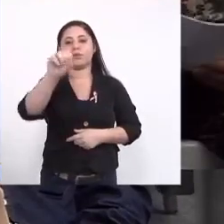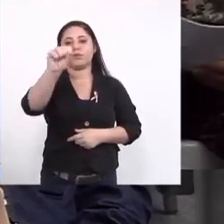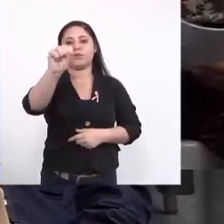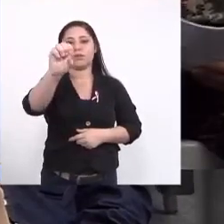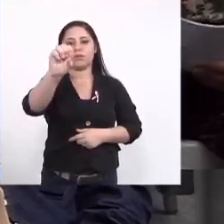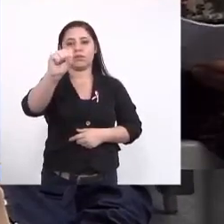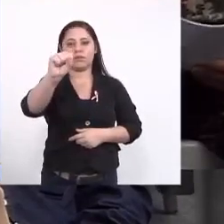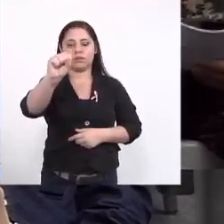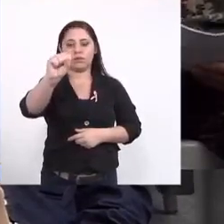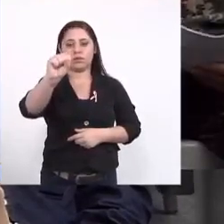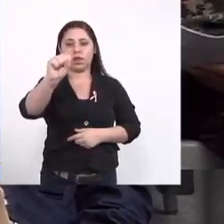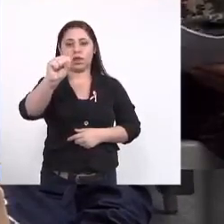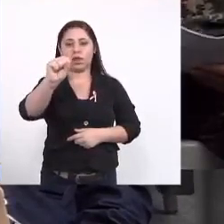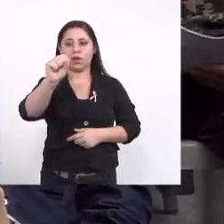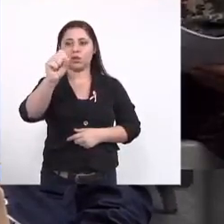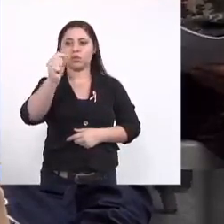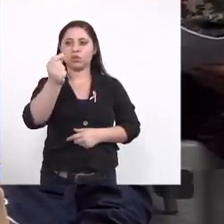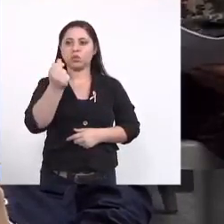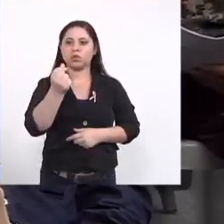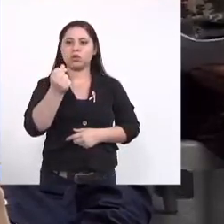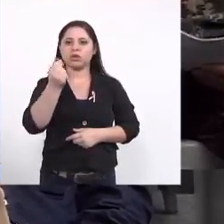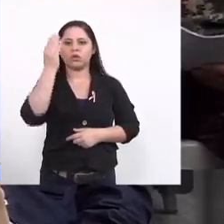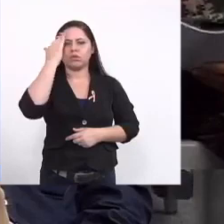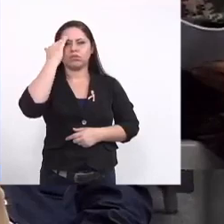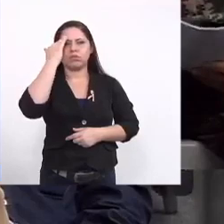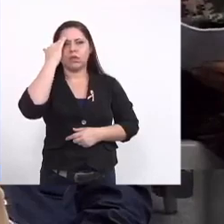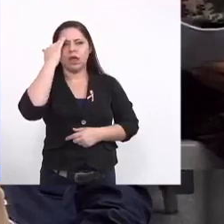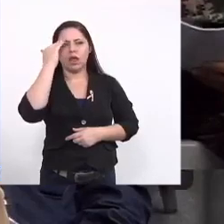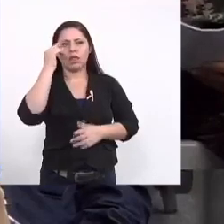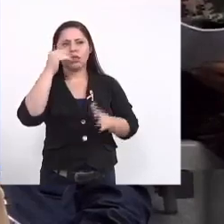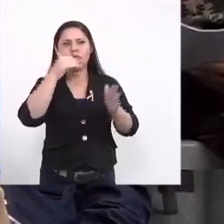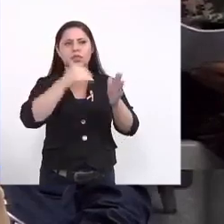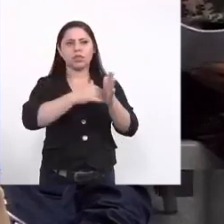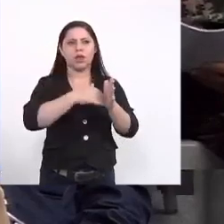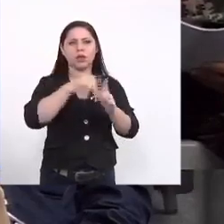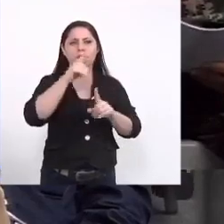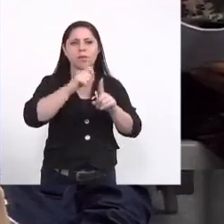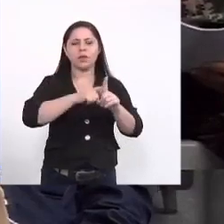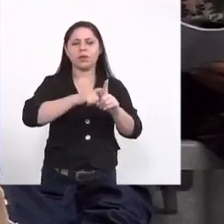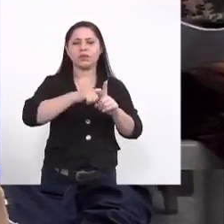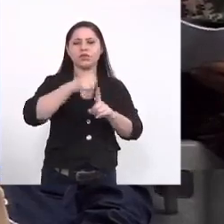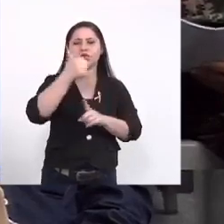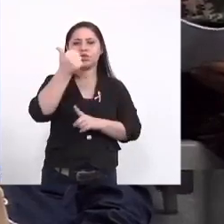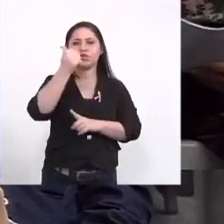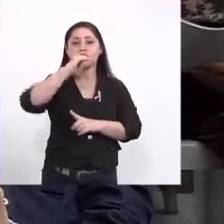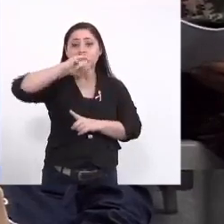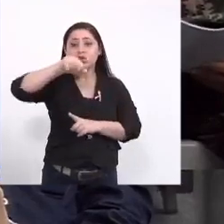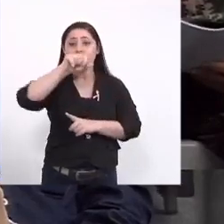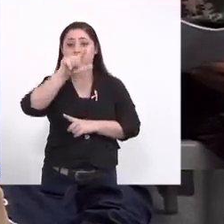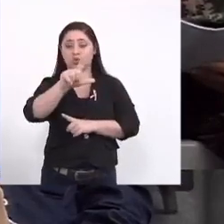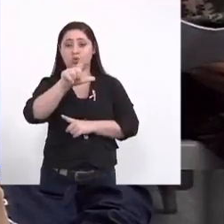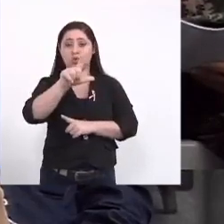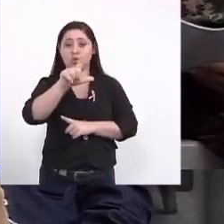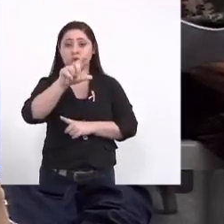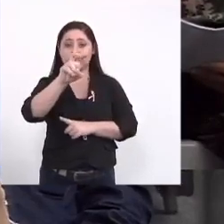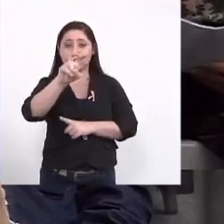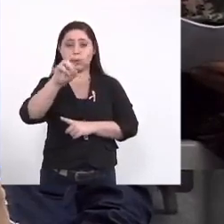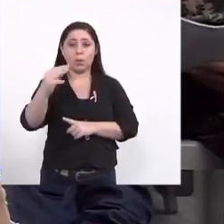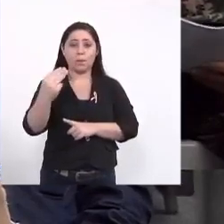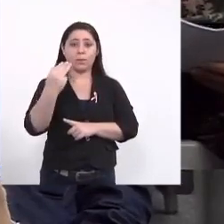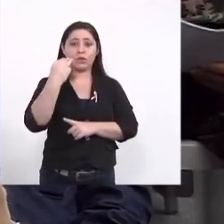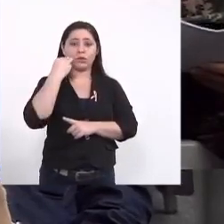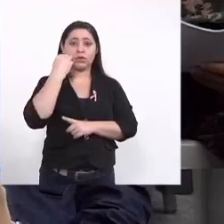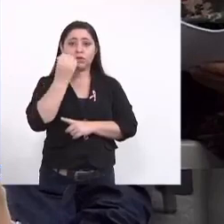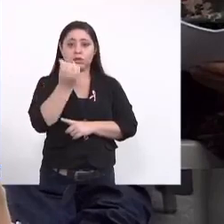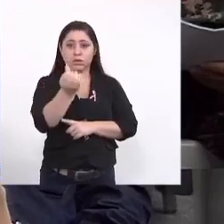eu até peguei aqui o valor até o mês de julho já foi investido cinco milhões e